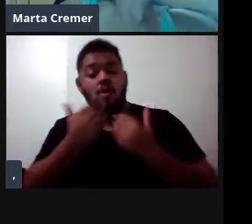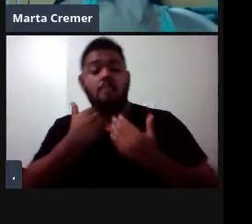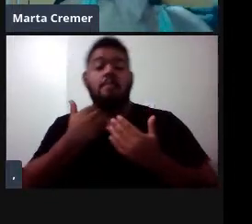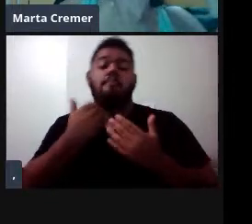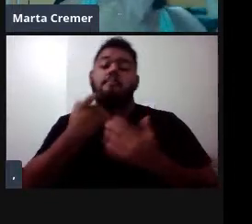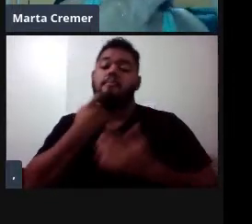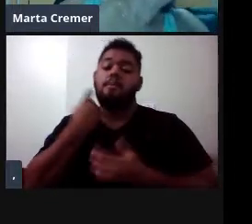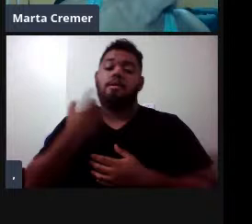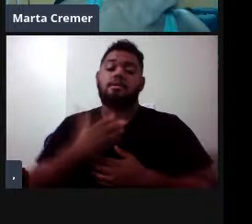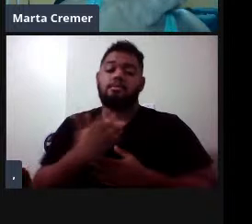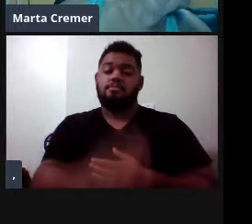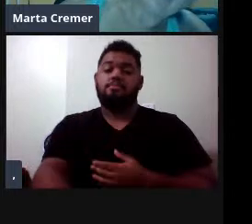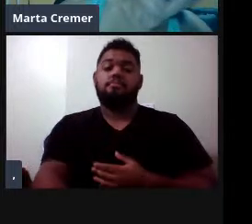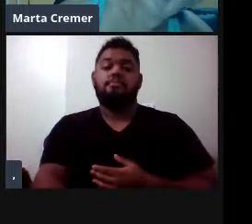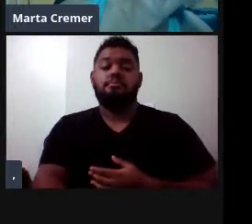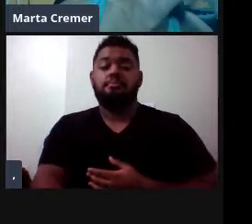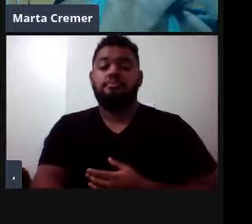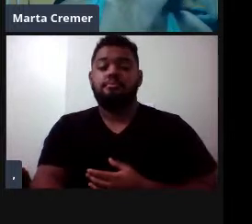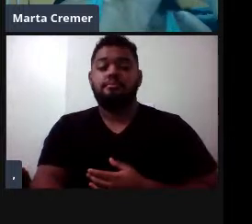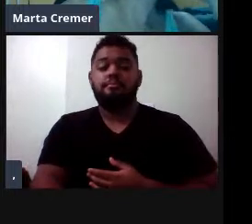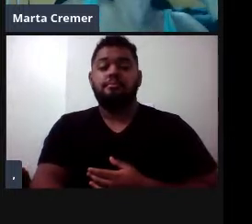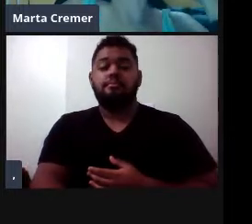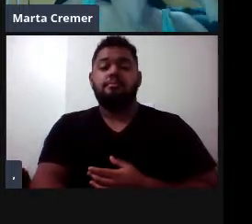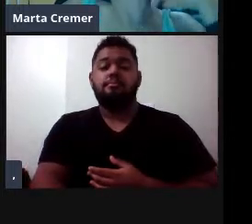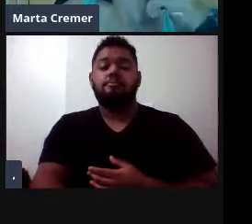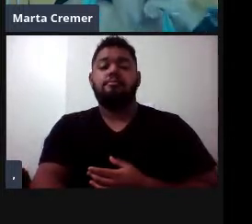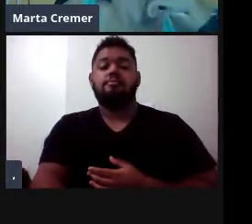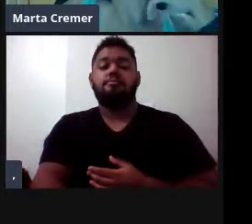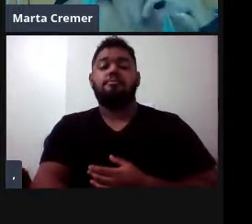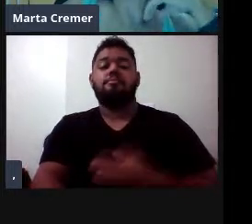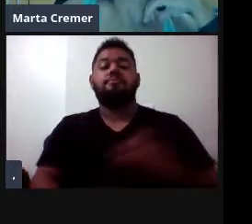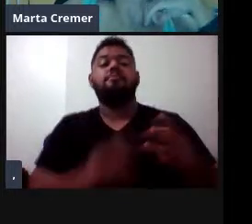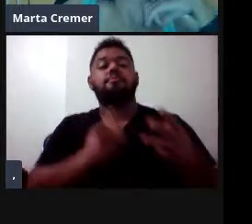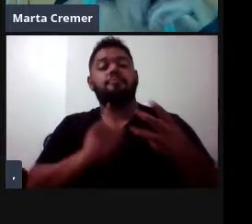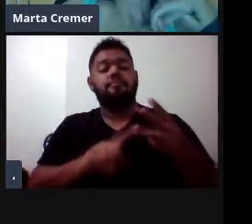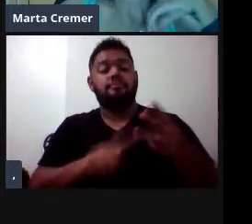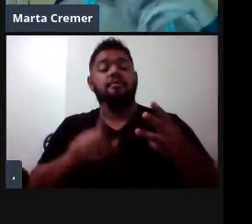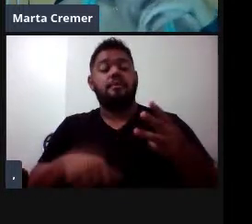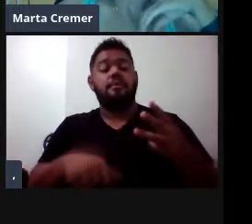Depois a gente entra, então, nos cetáceos, né, a ordem cetáceo-dáctila.